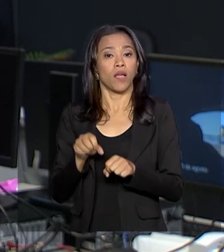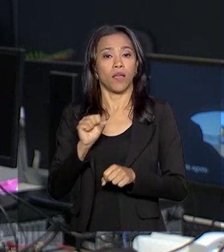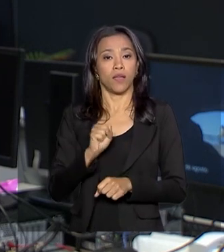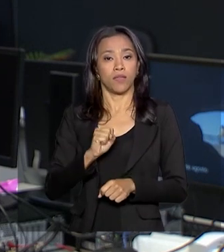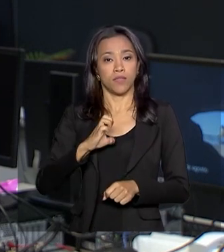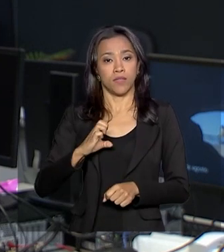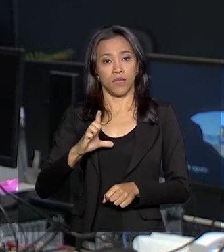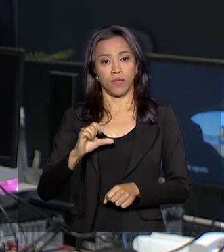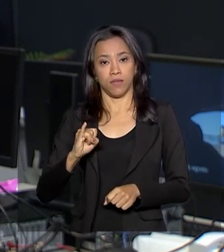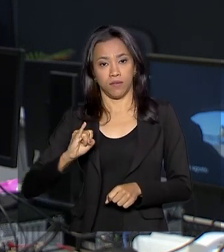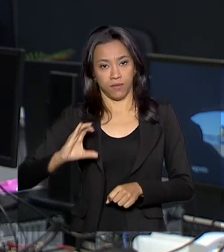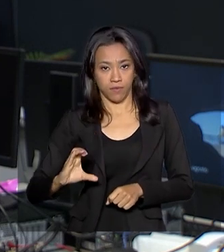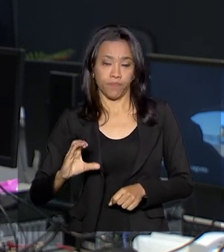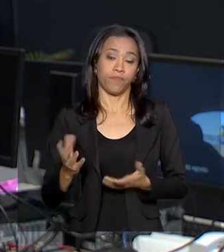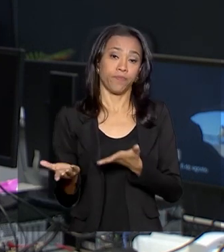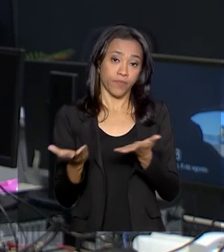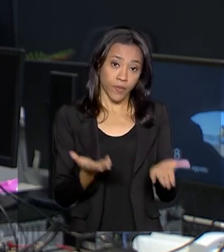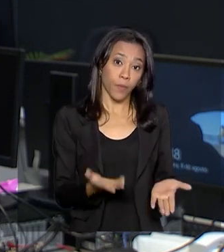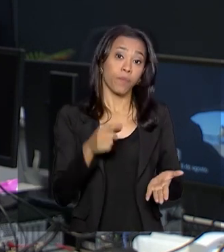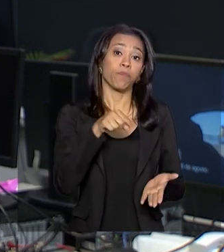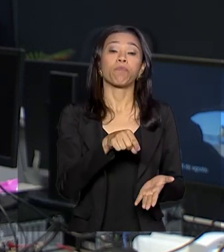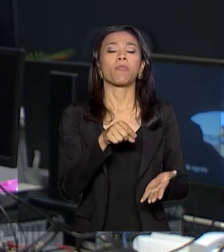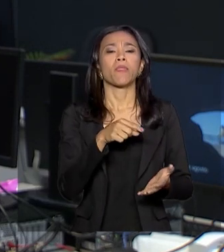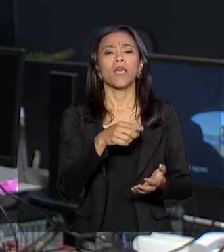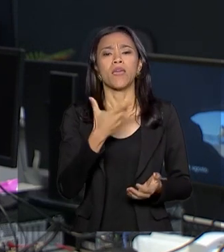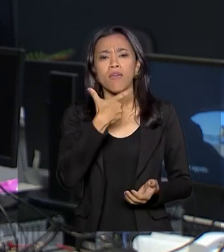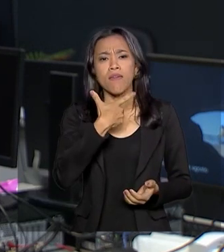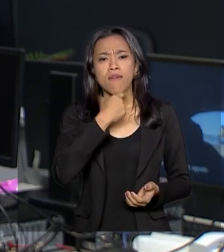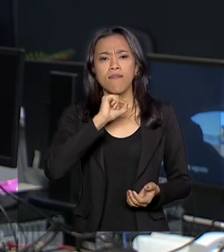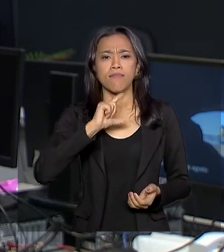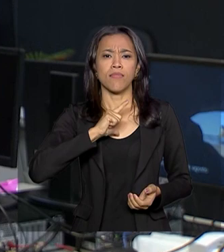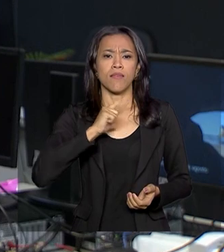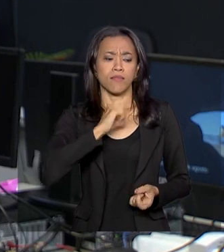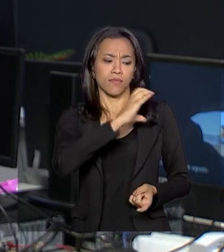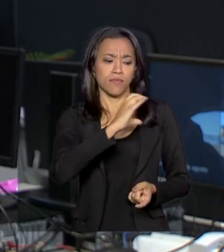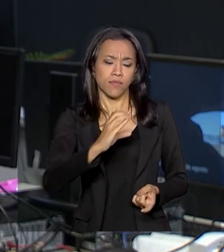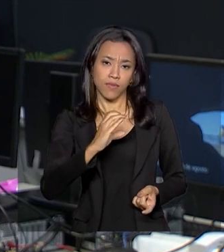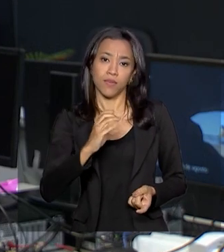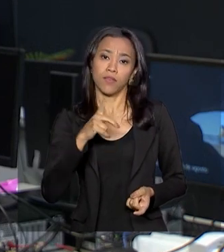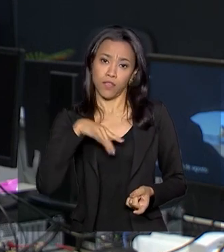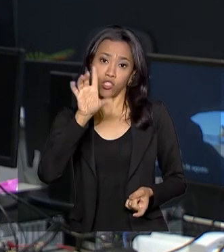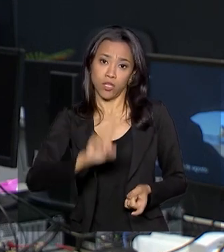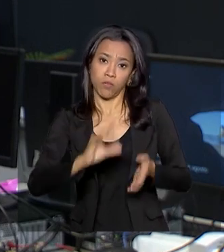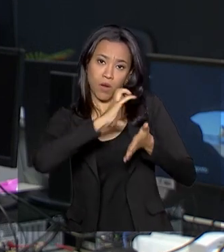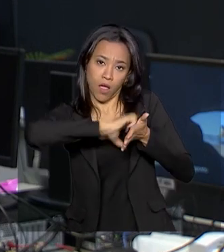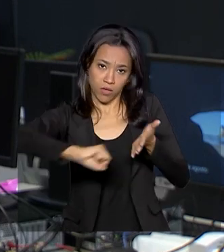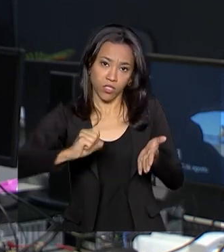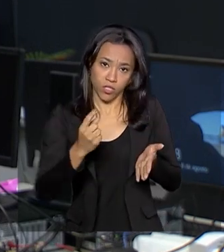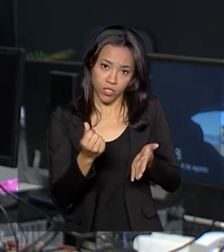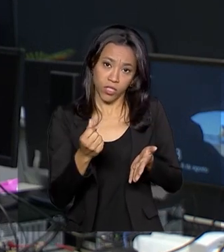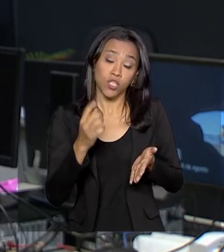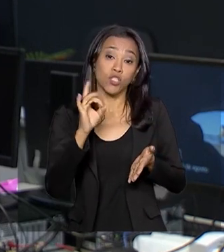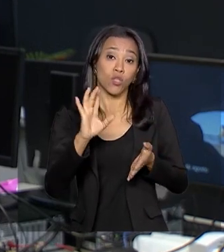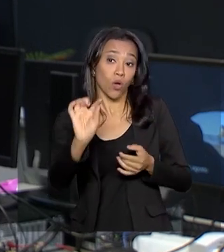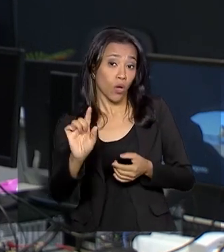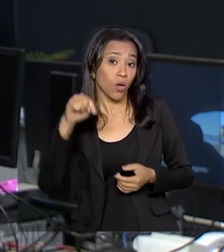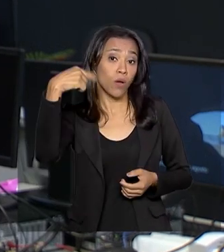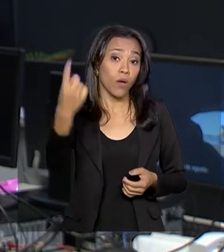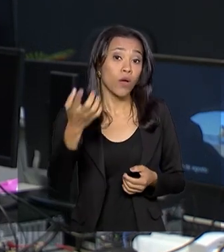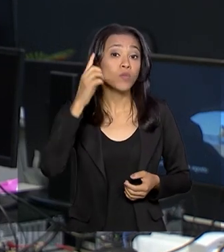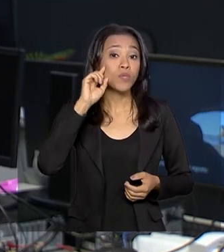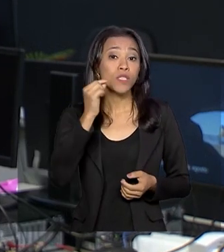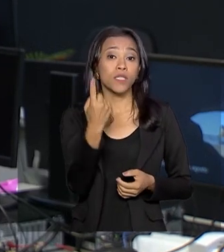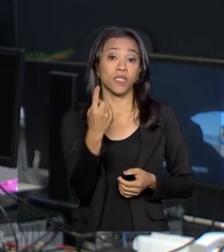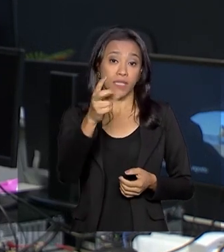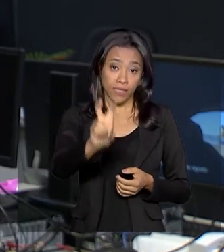do Banco Central. O crédito nas contas correntes de quem tem direito à restituição será realizado no próximo dia 15. Este